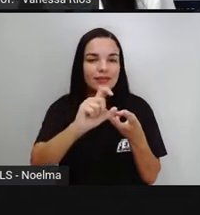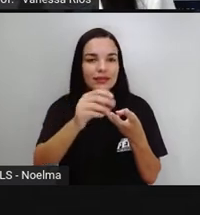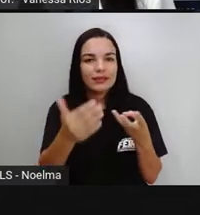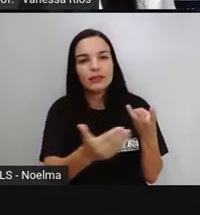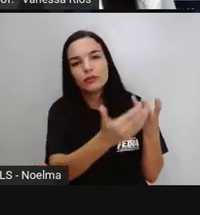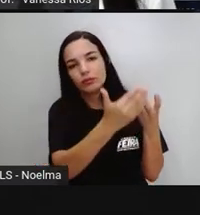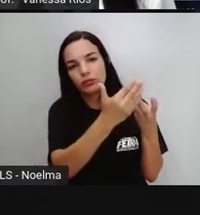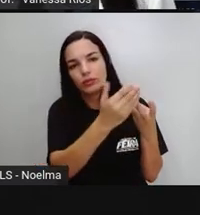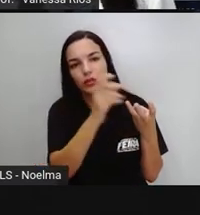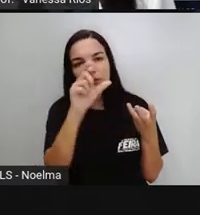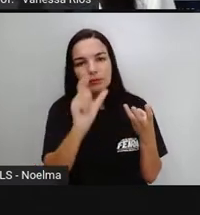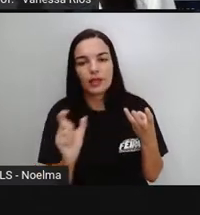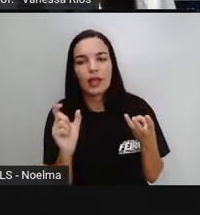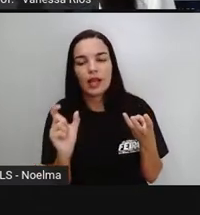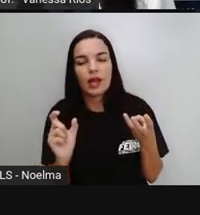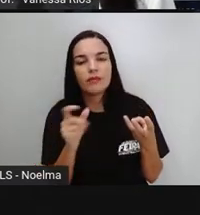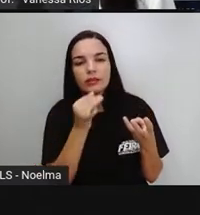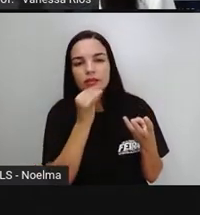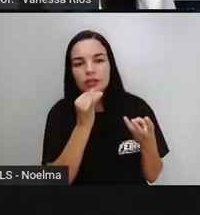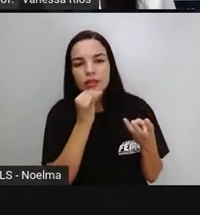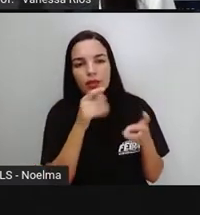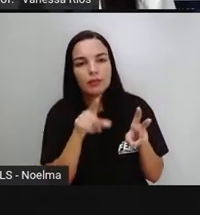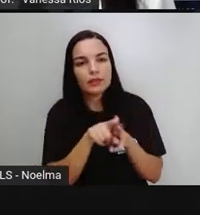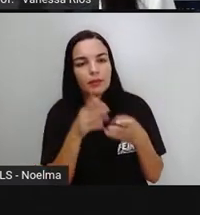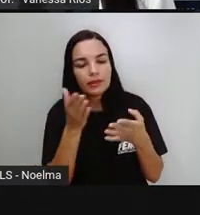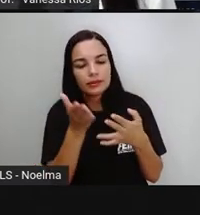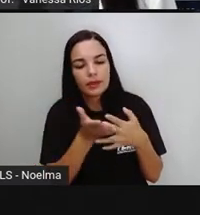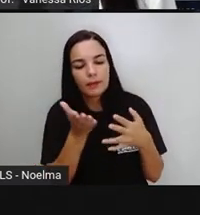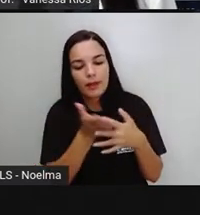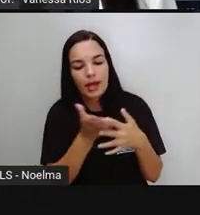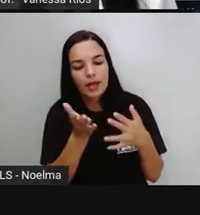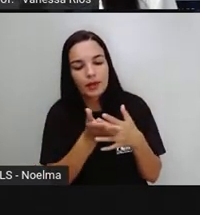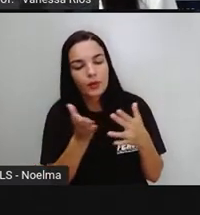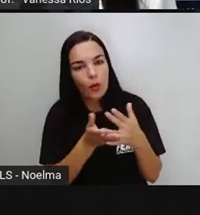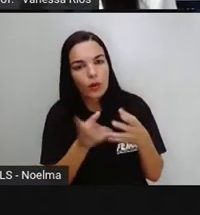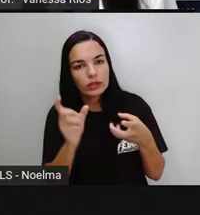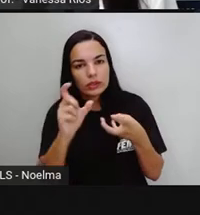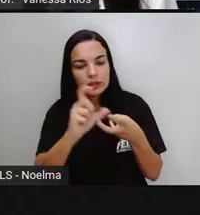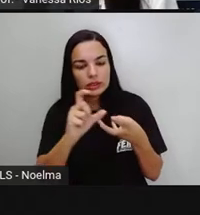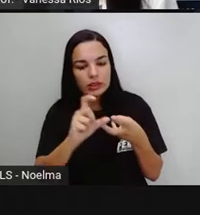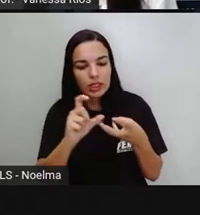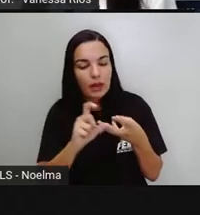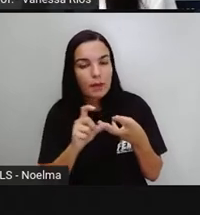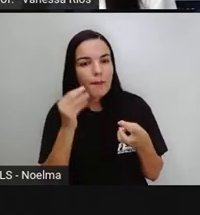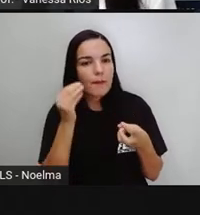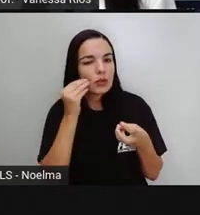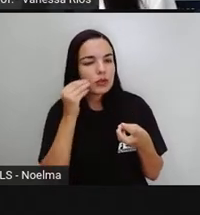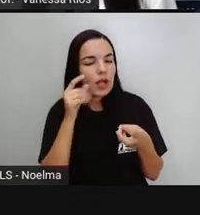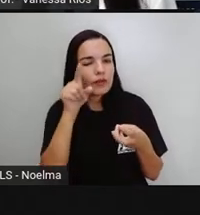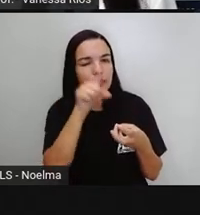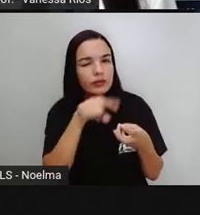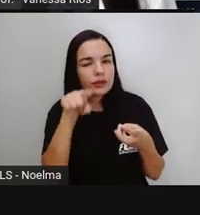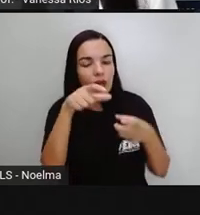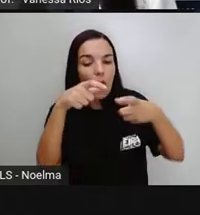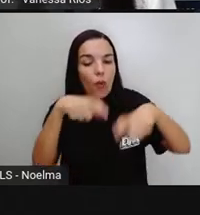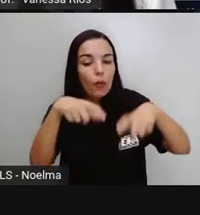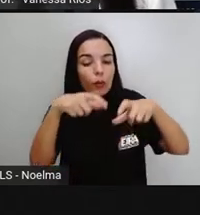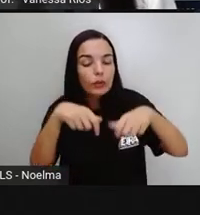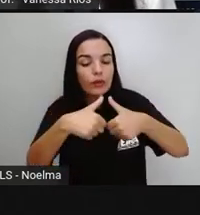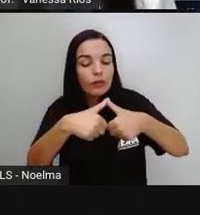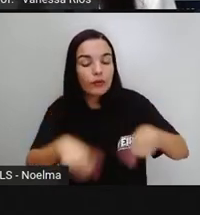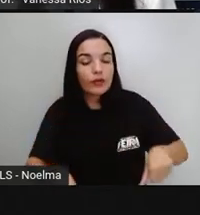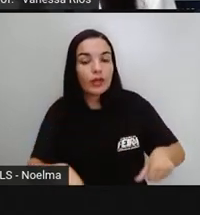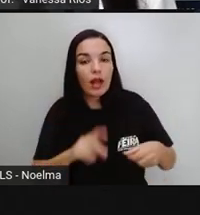táxi. Que a Pro também separou a sílaba para mostrar para vocês, não é? A localização da